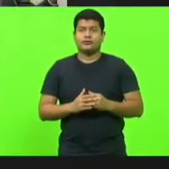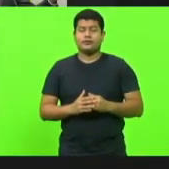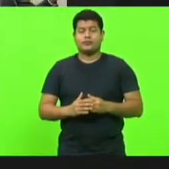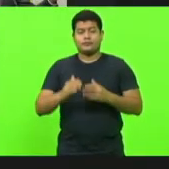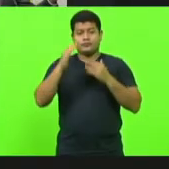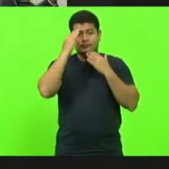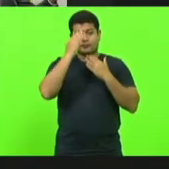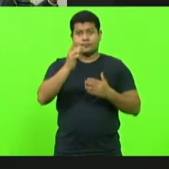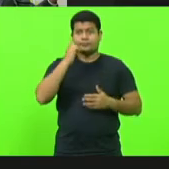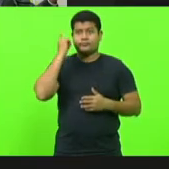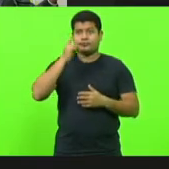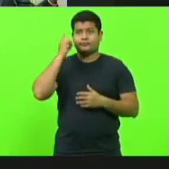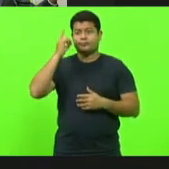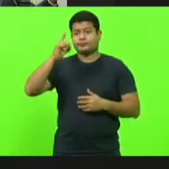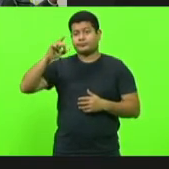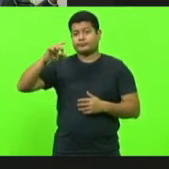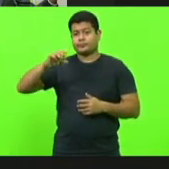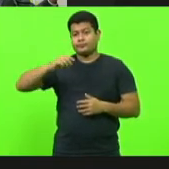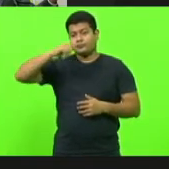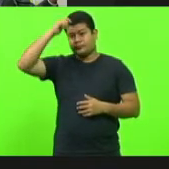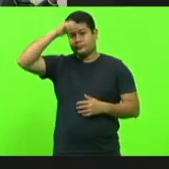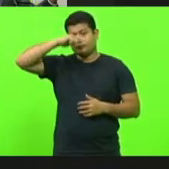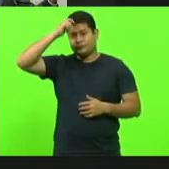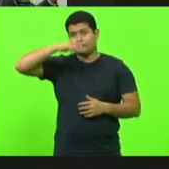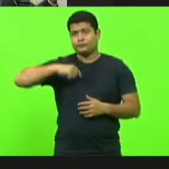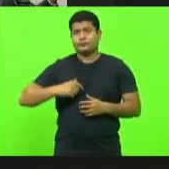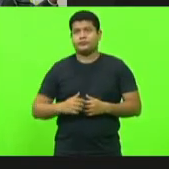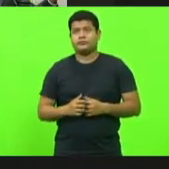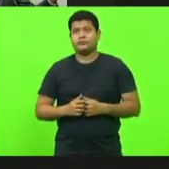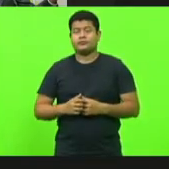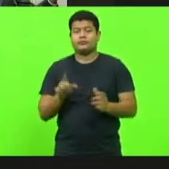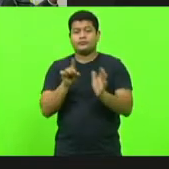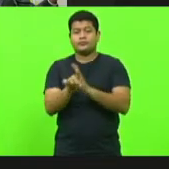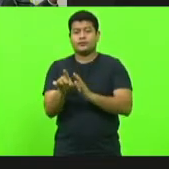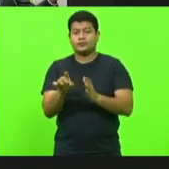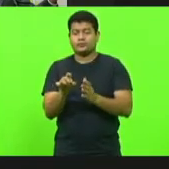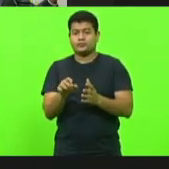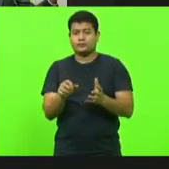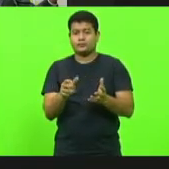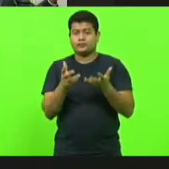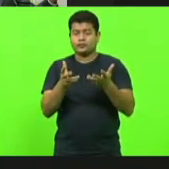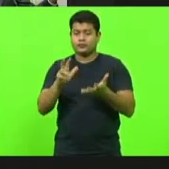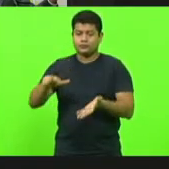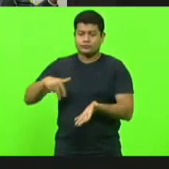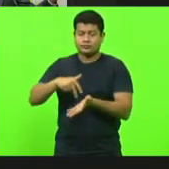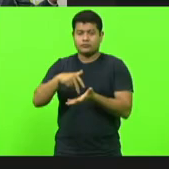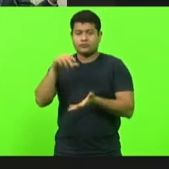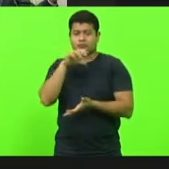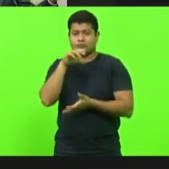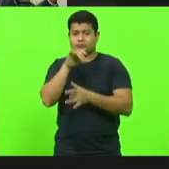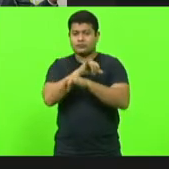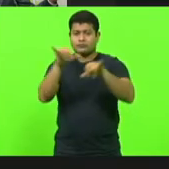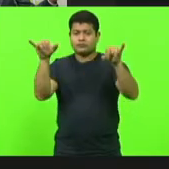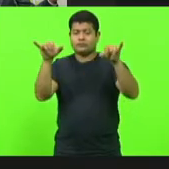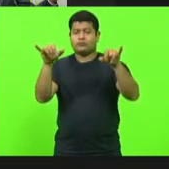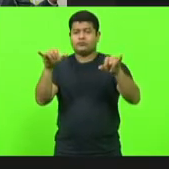deputado Maurício. Mais algum deputado gostaria de fazer uso da palavra em breves comunicações?